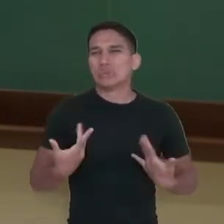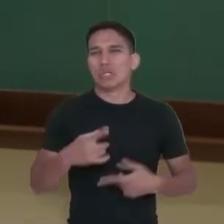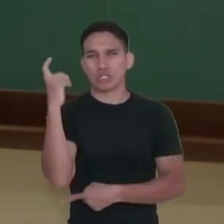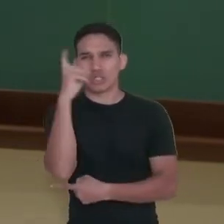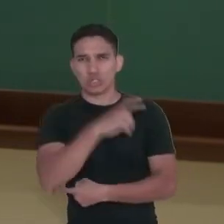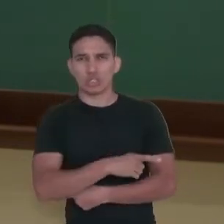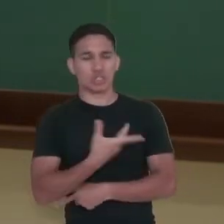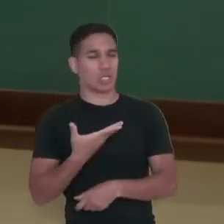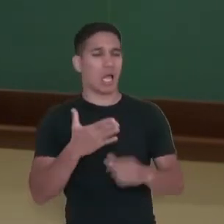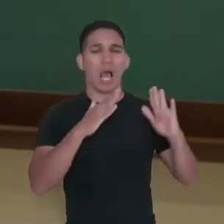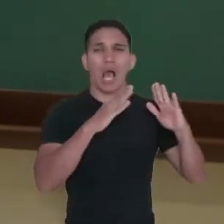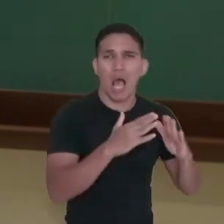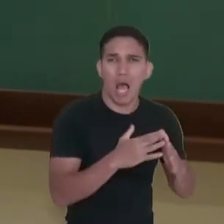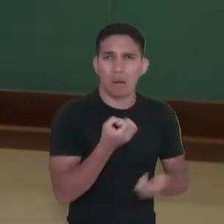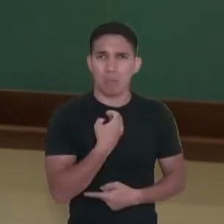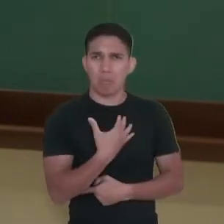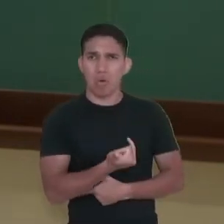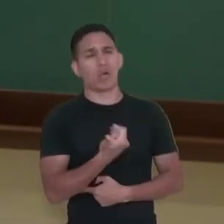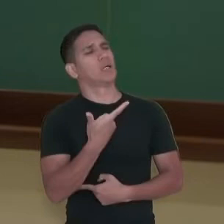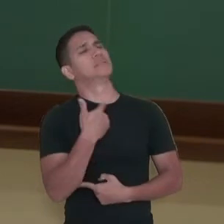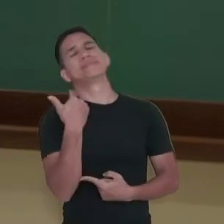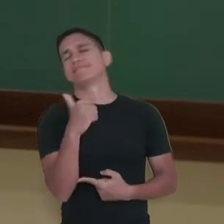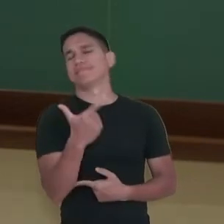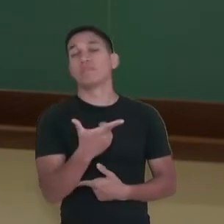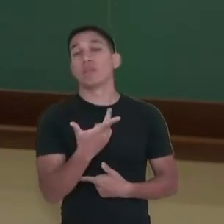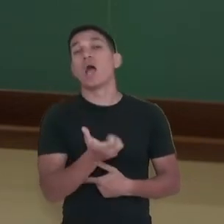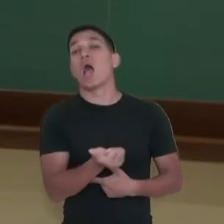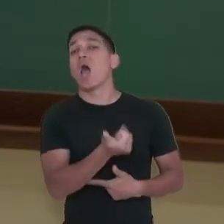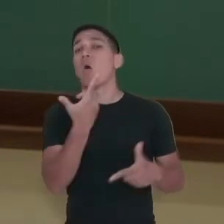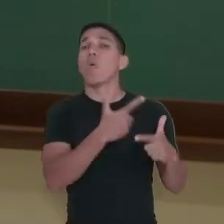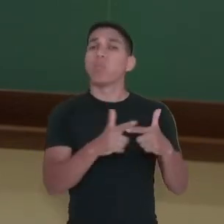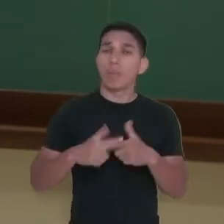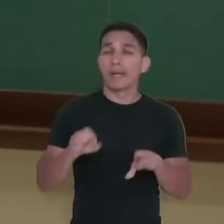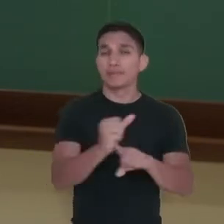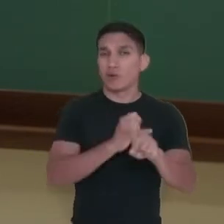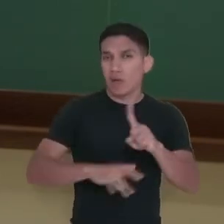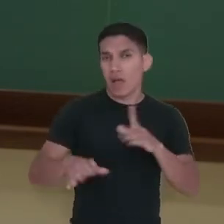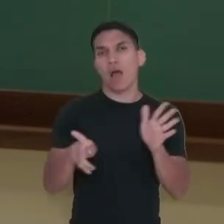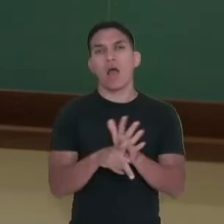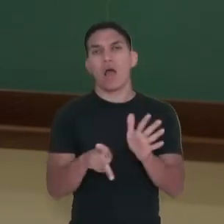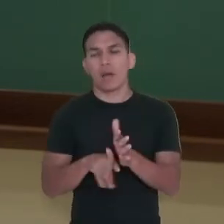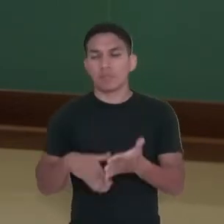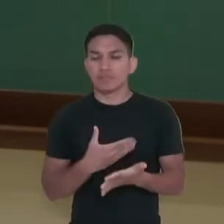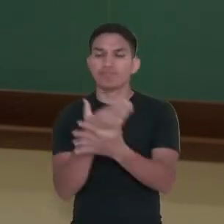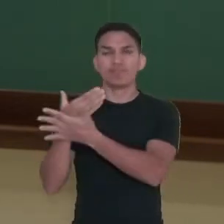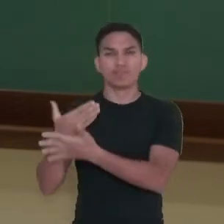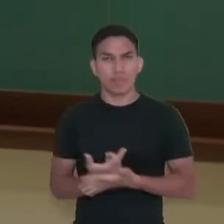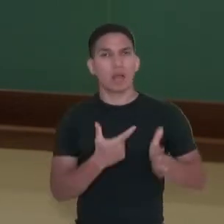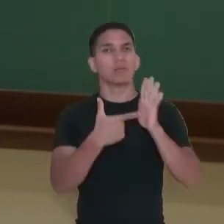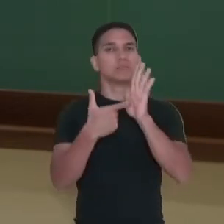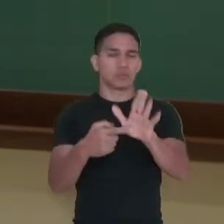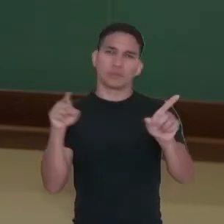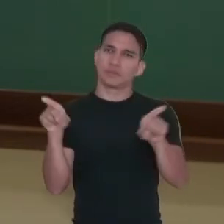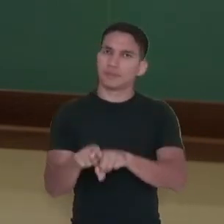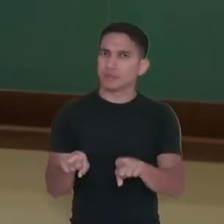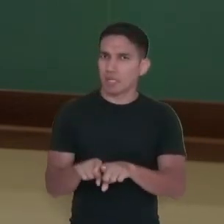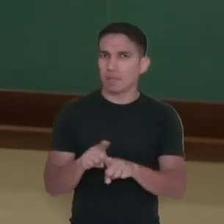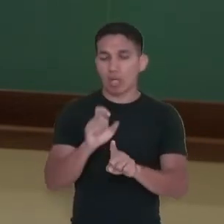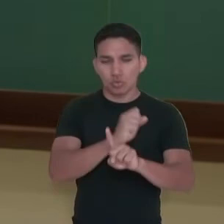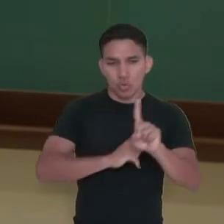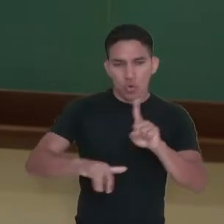acesso à moradia adequada e outros problemas sociais que fazem parte do estudo desses indicadores sociais e